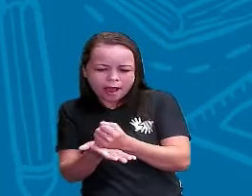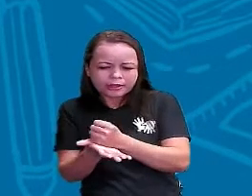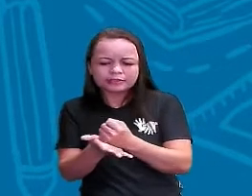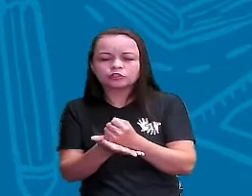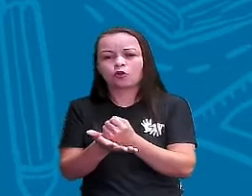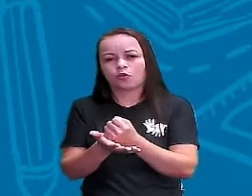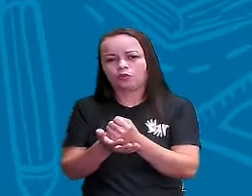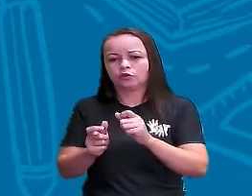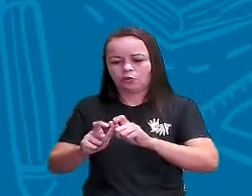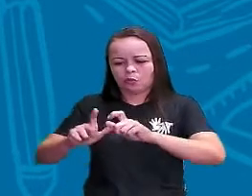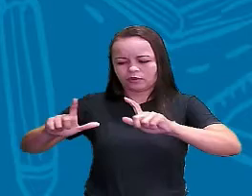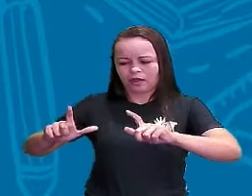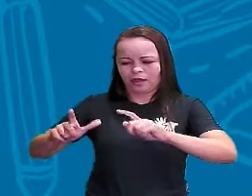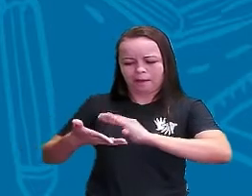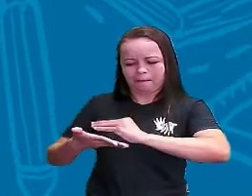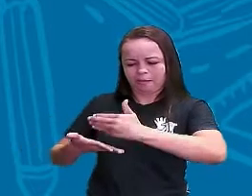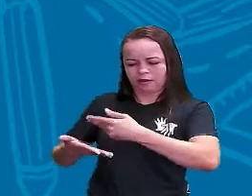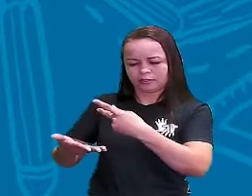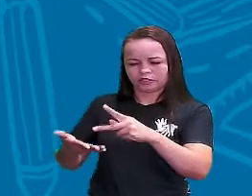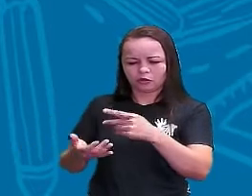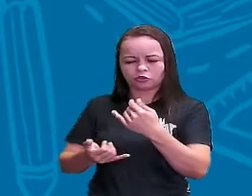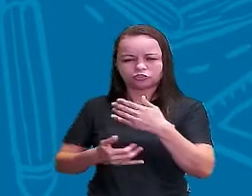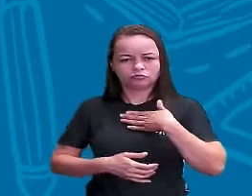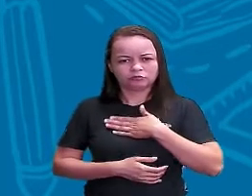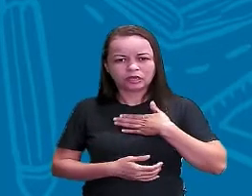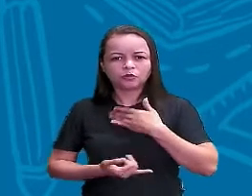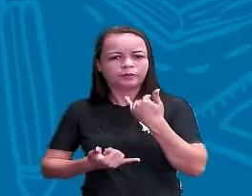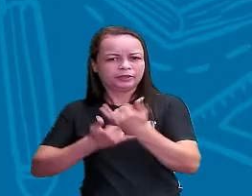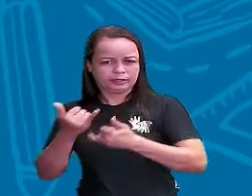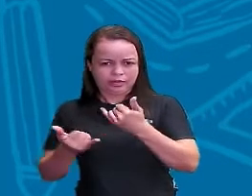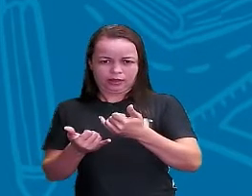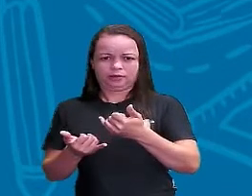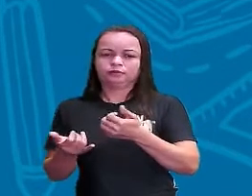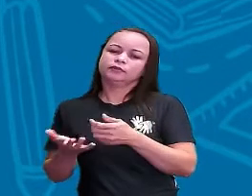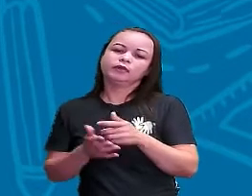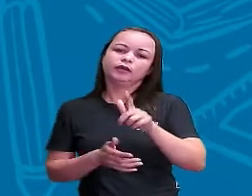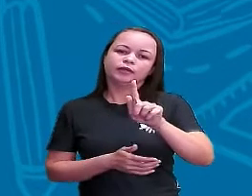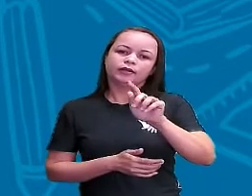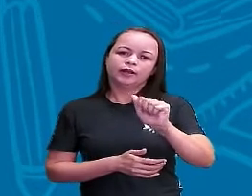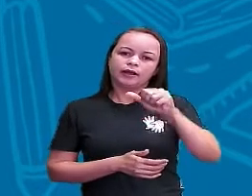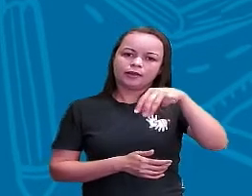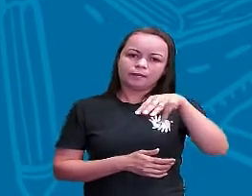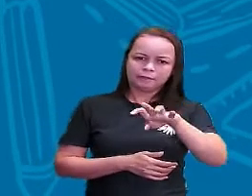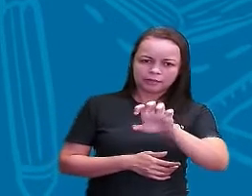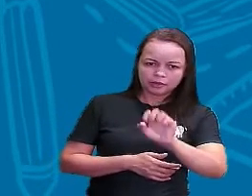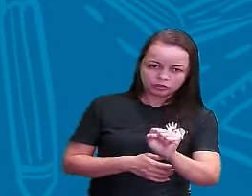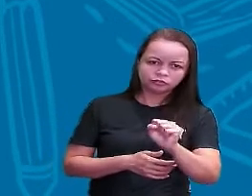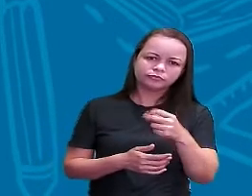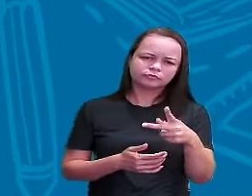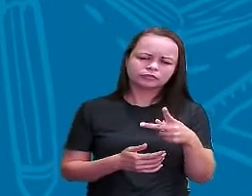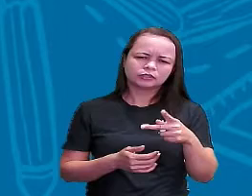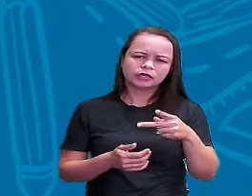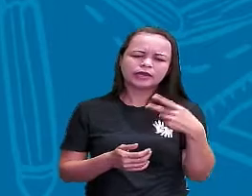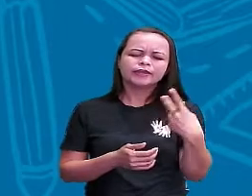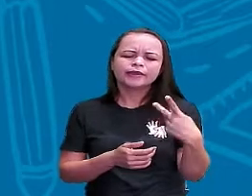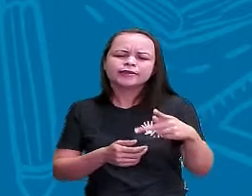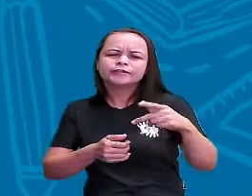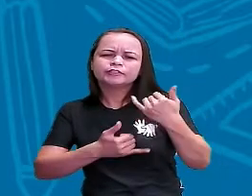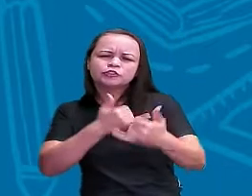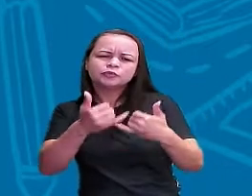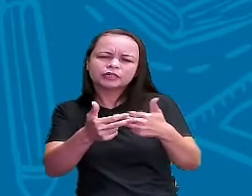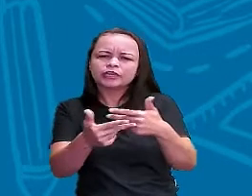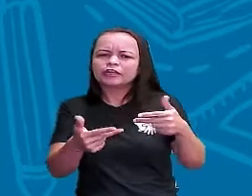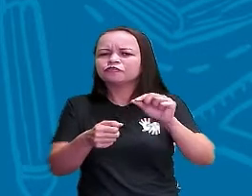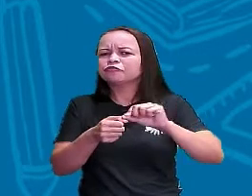tecnologia Ficar brincando aí em games Mas aí eu pergunto a vocês Do que é feito esses brinquedos? A